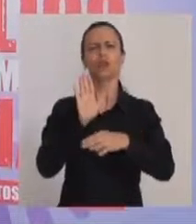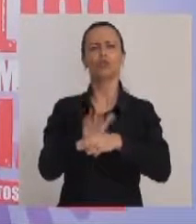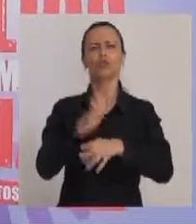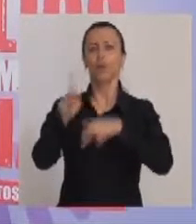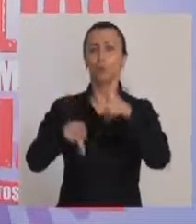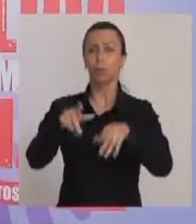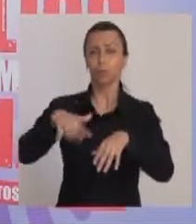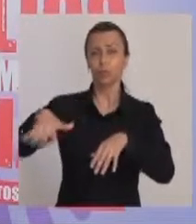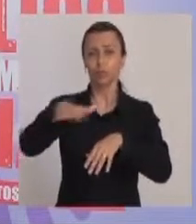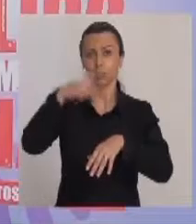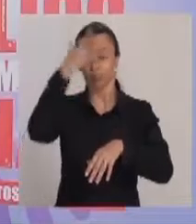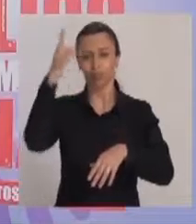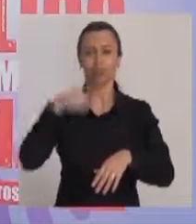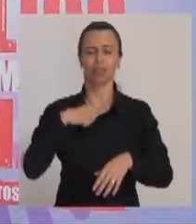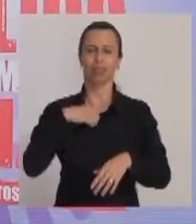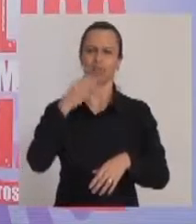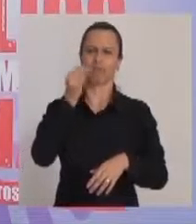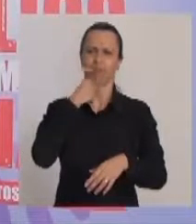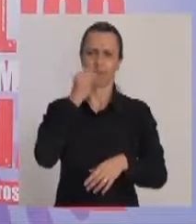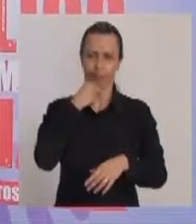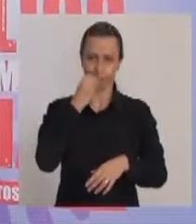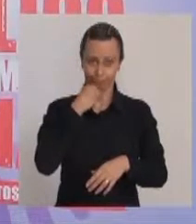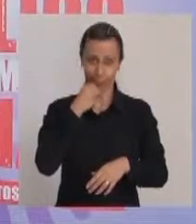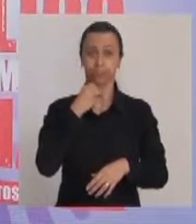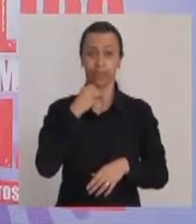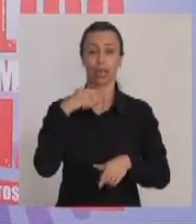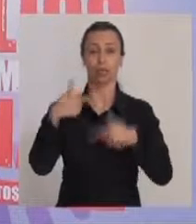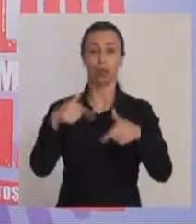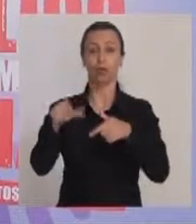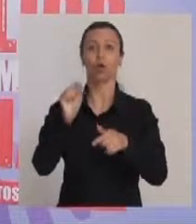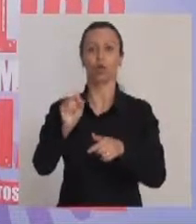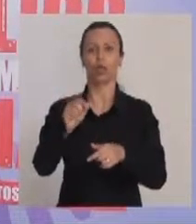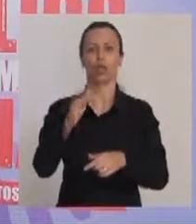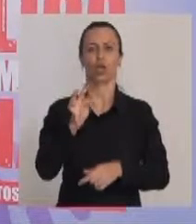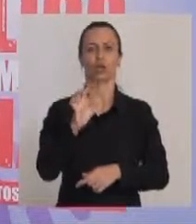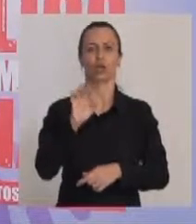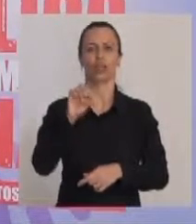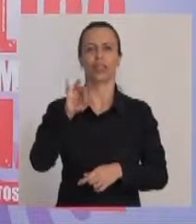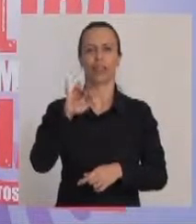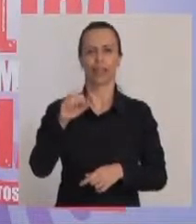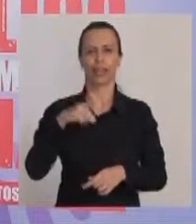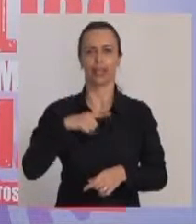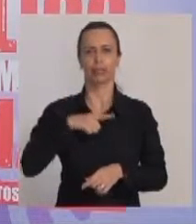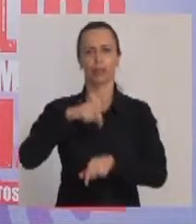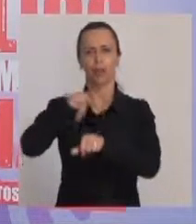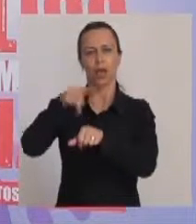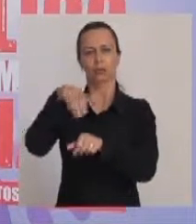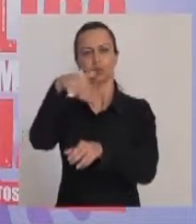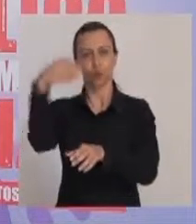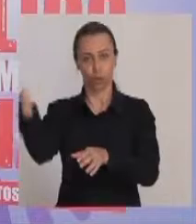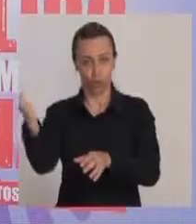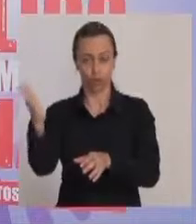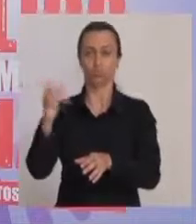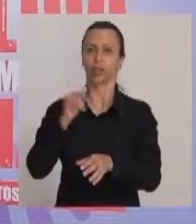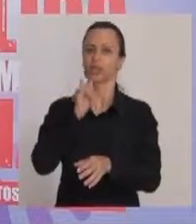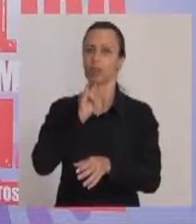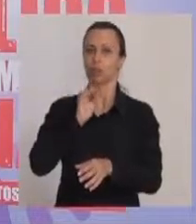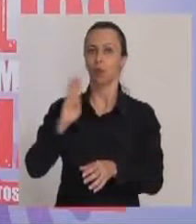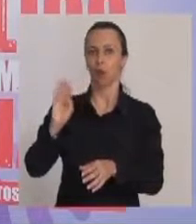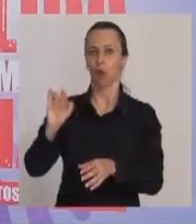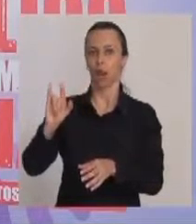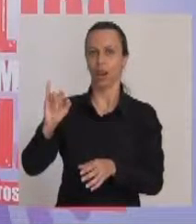em função das pessoas que estão em situação de vulnerabilidade porque trabalho na fronteira com os